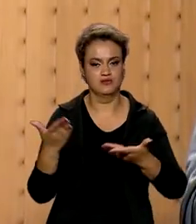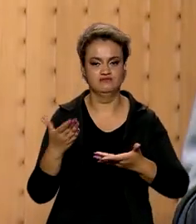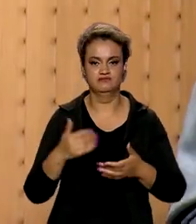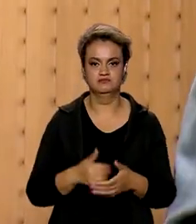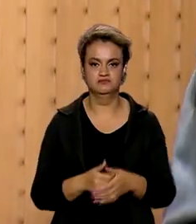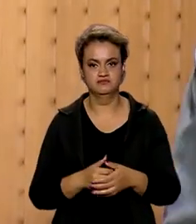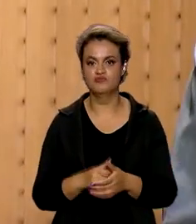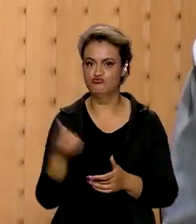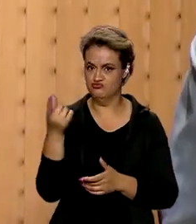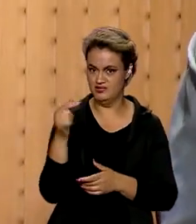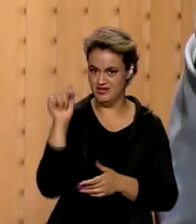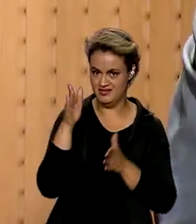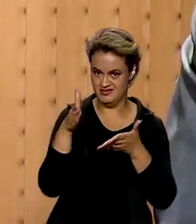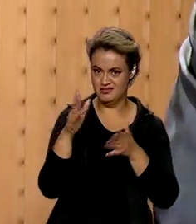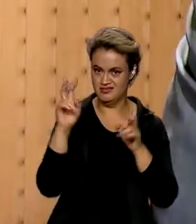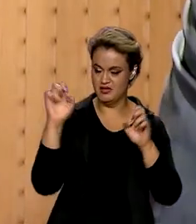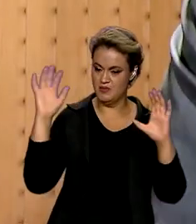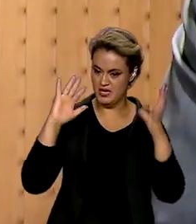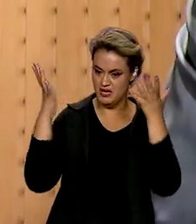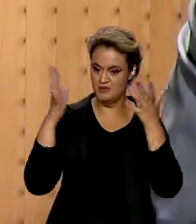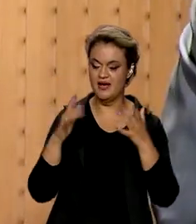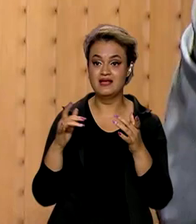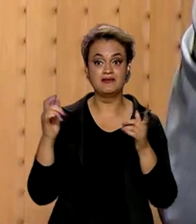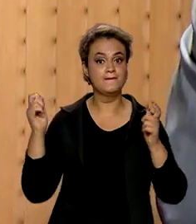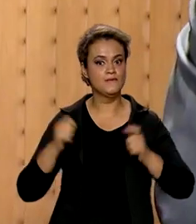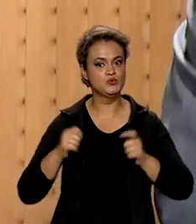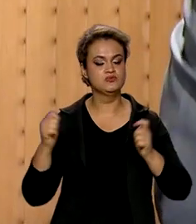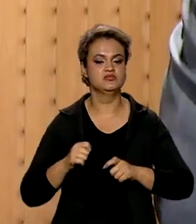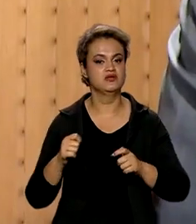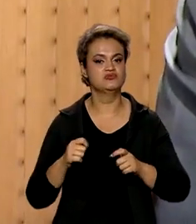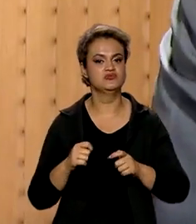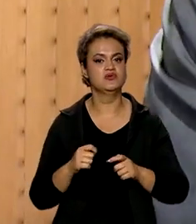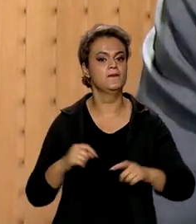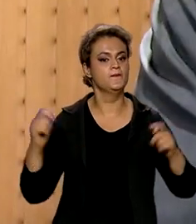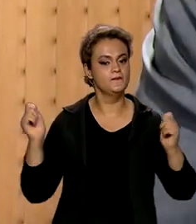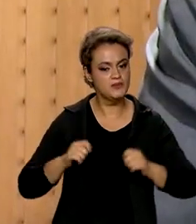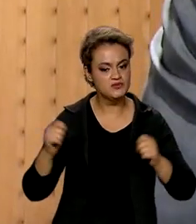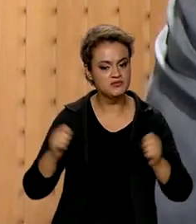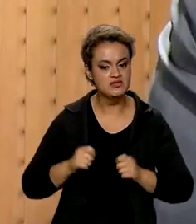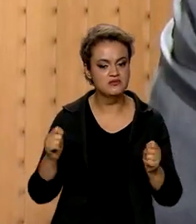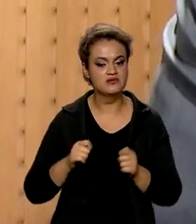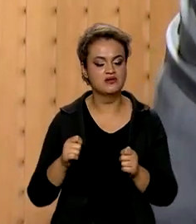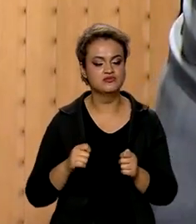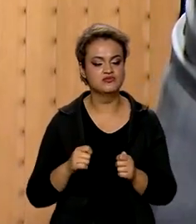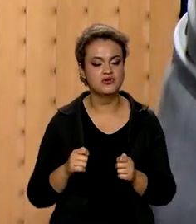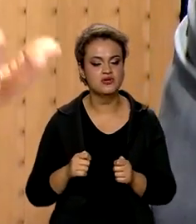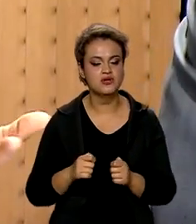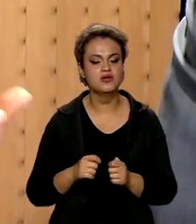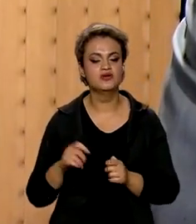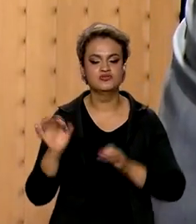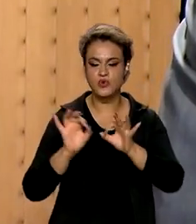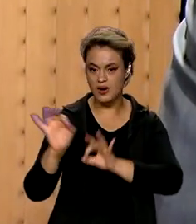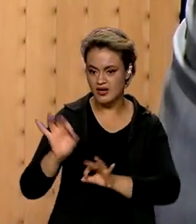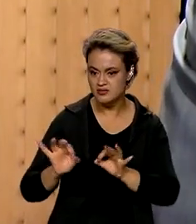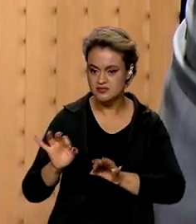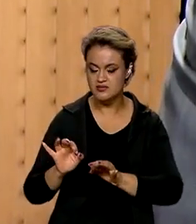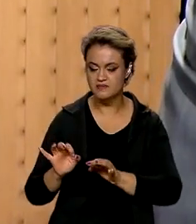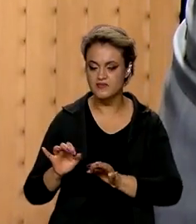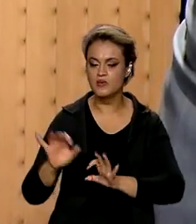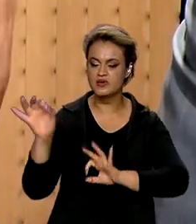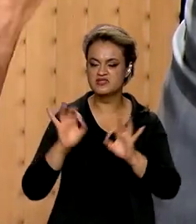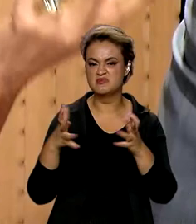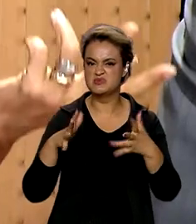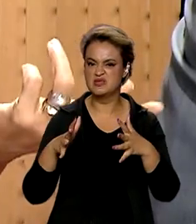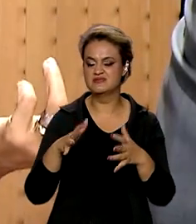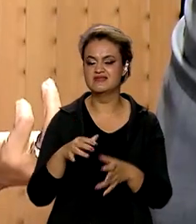Clima. Essa possibilidade de fazer uma captação e termos algo em